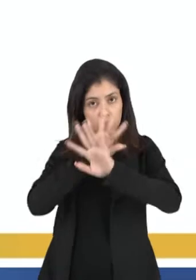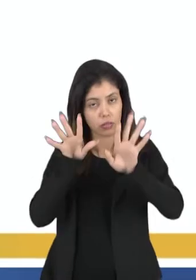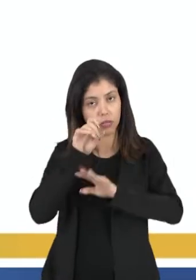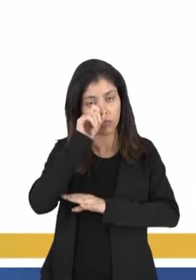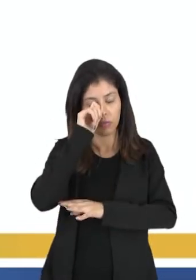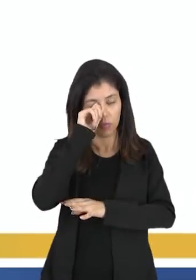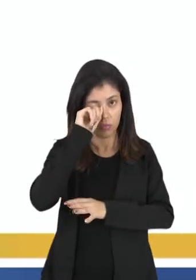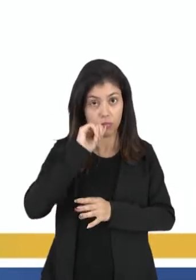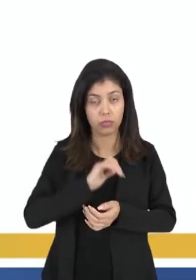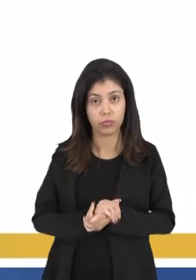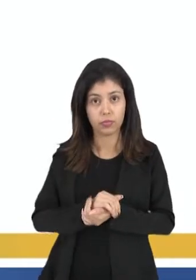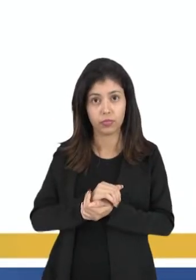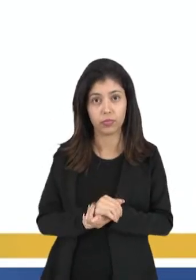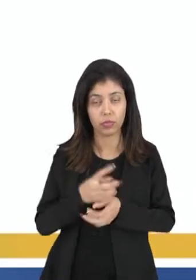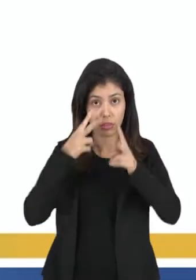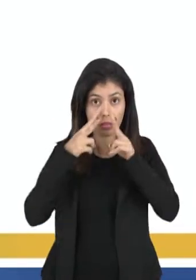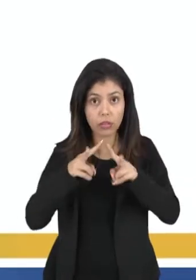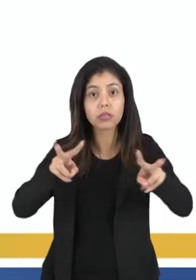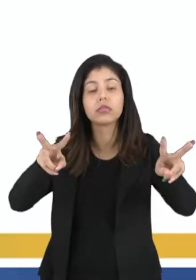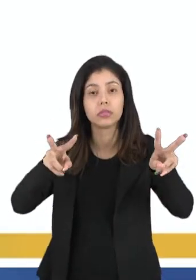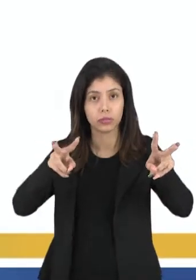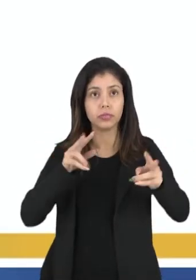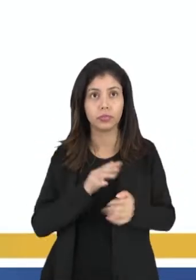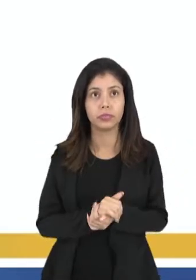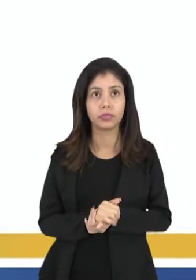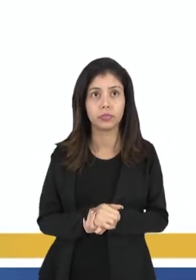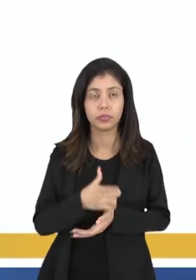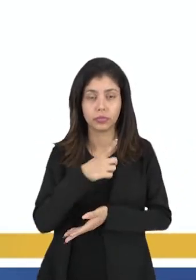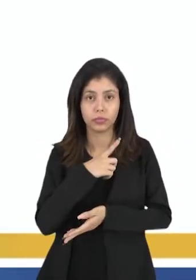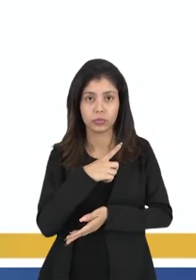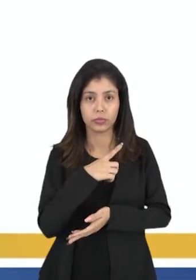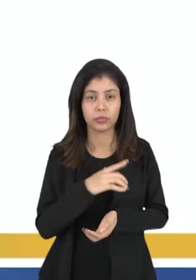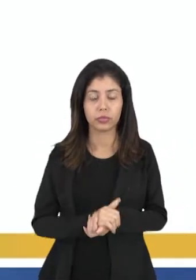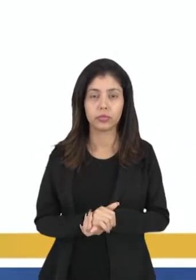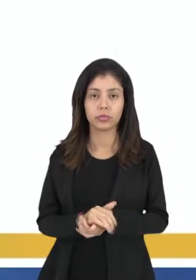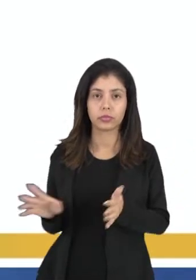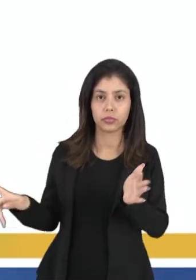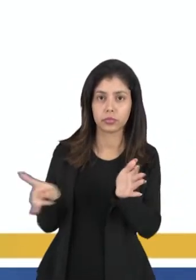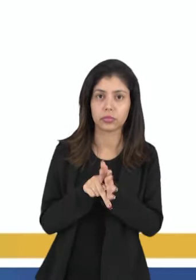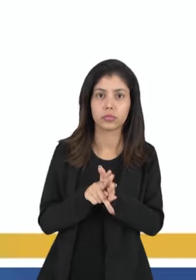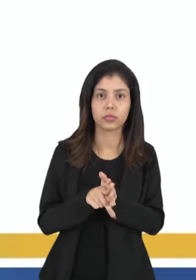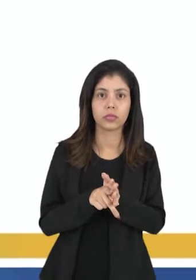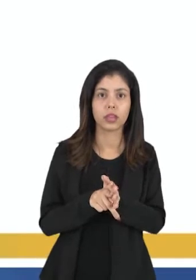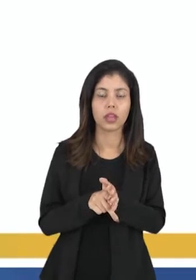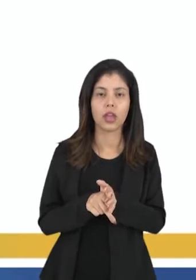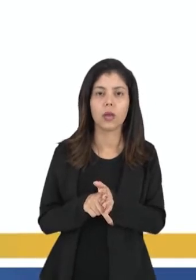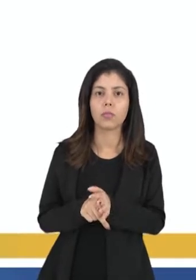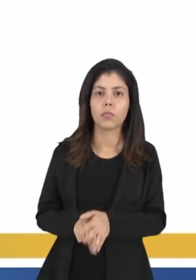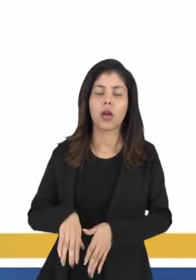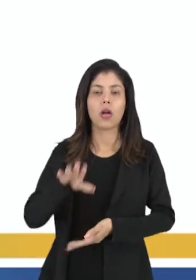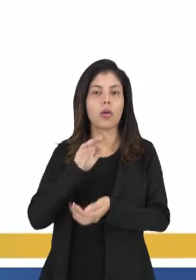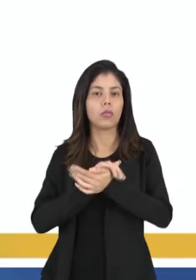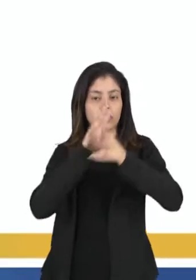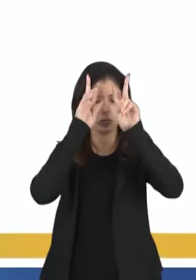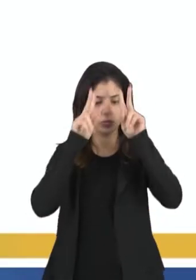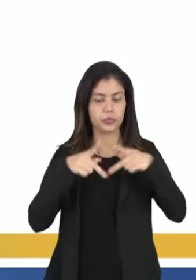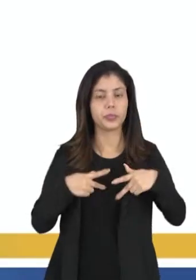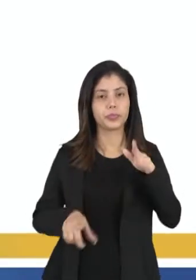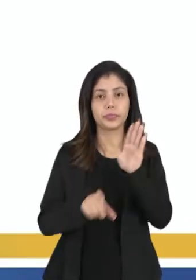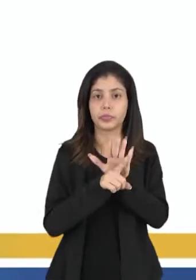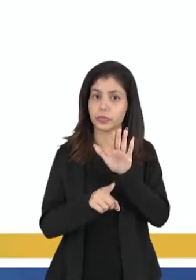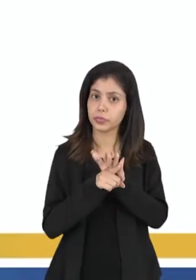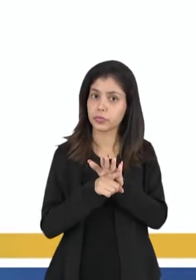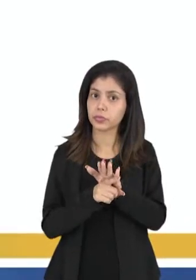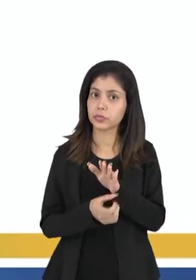que ela visa atingir a capacidade humana. Você já pensou uma lei criada que vai